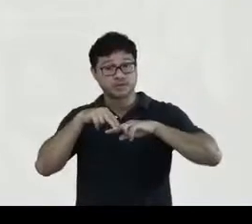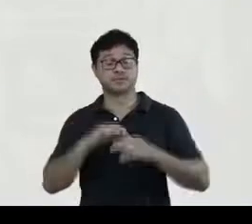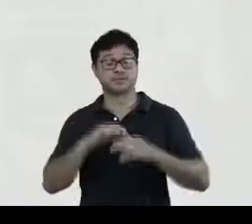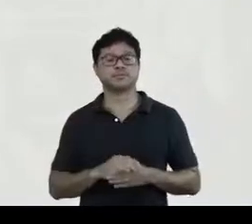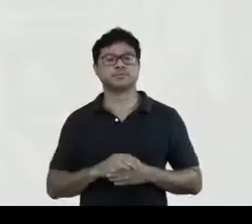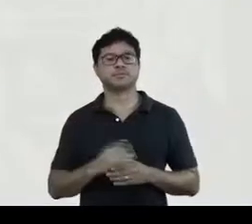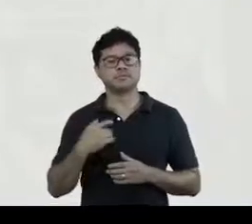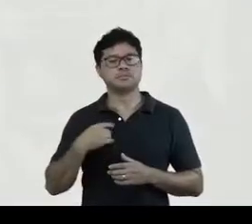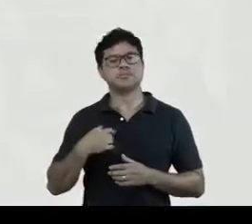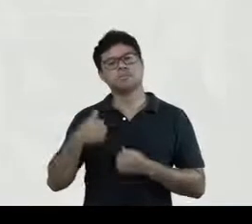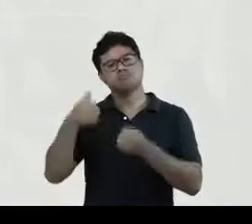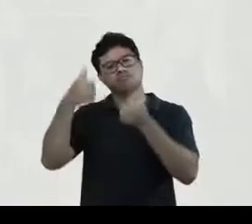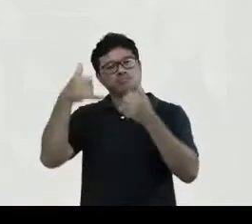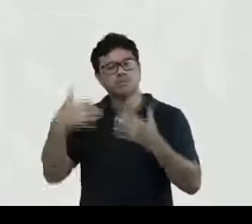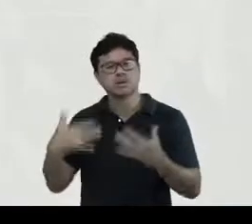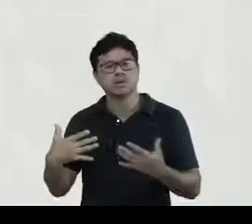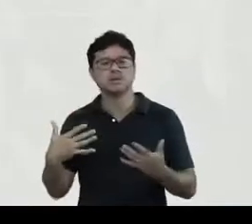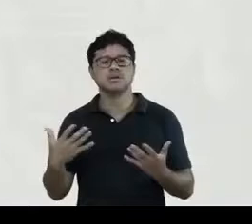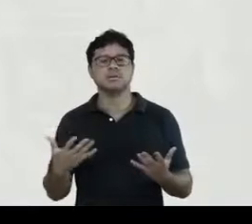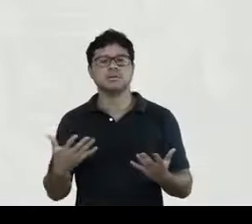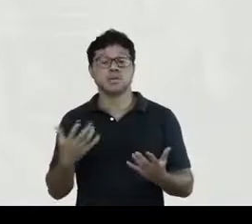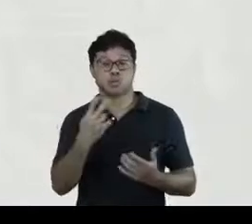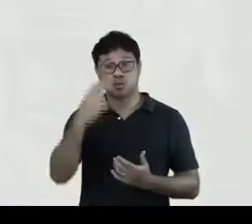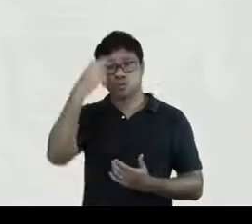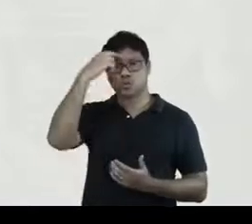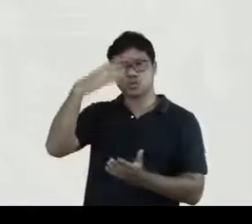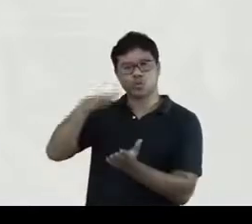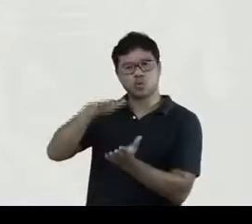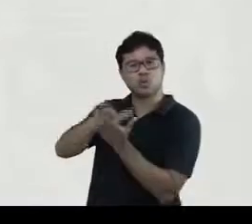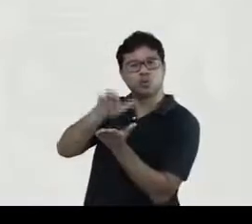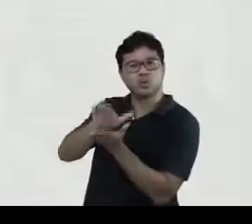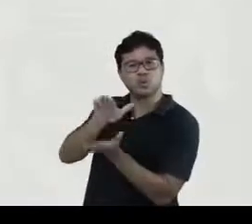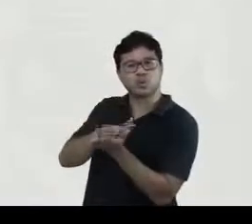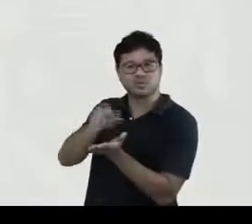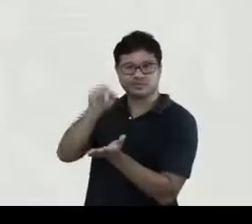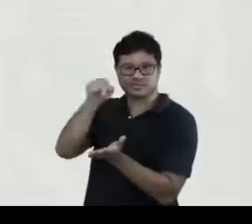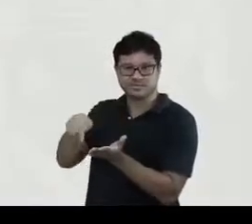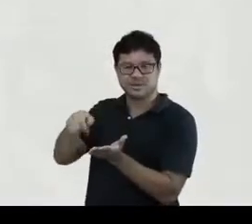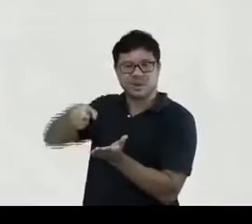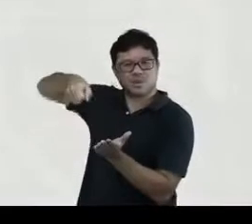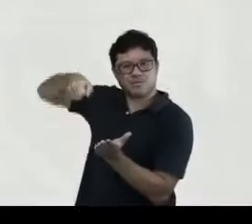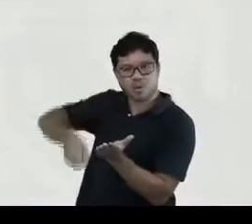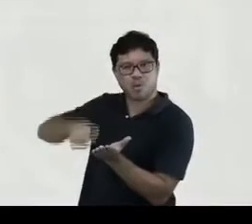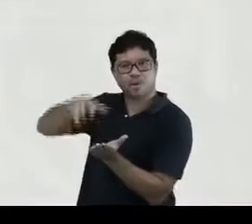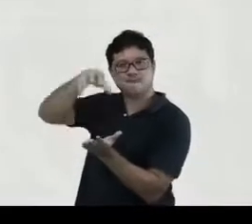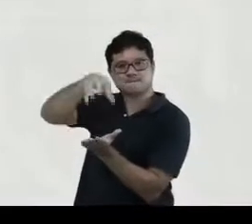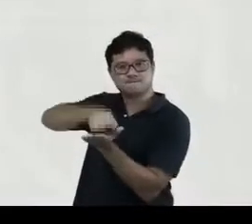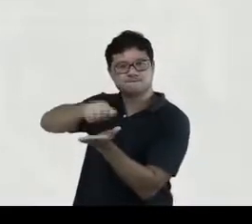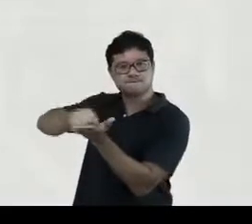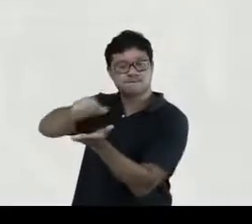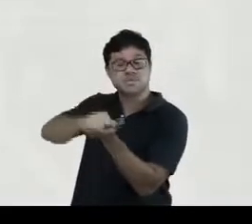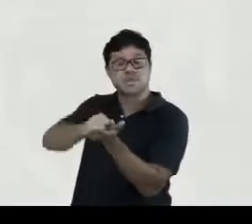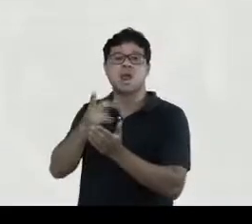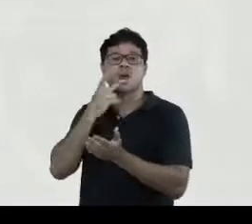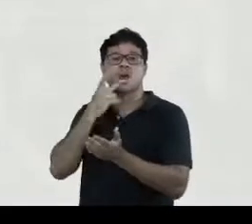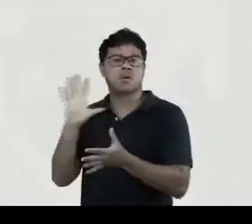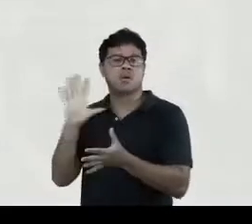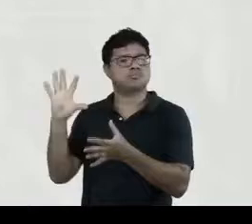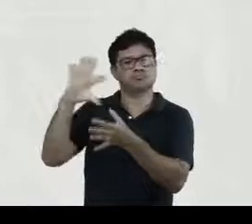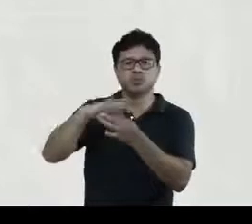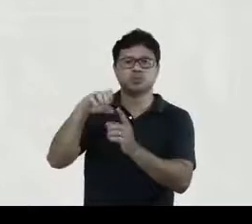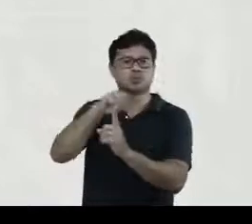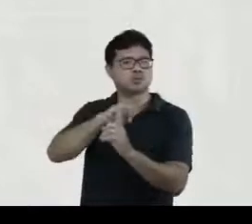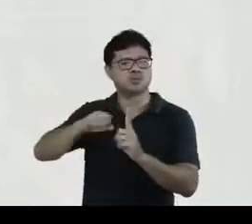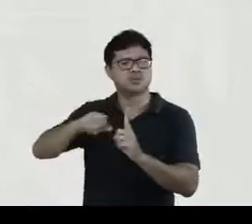eu diria que a cultura impressa, ela se tornou parte da